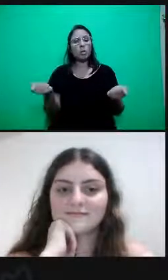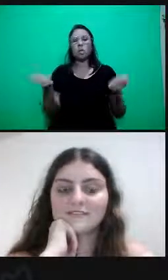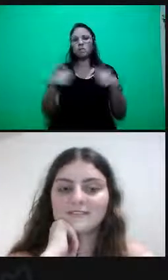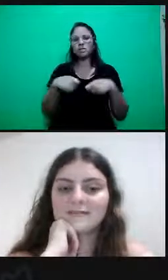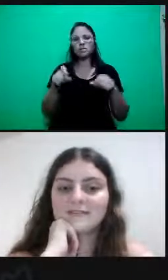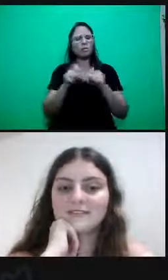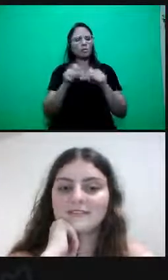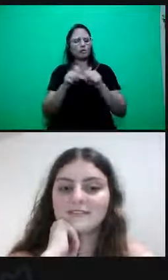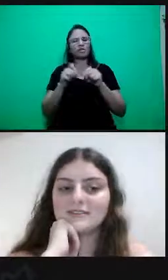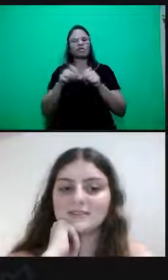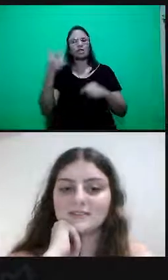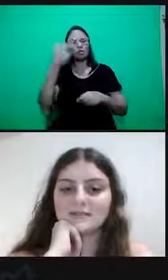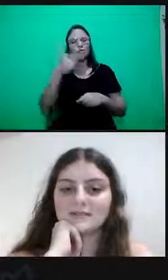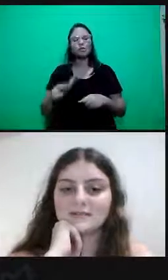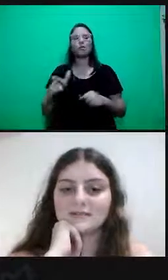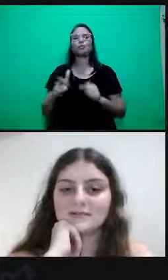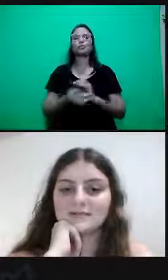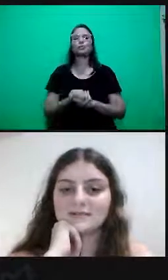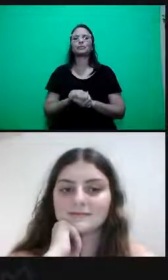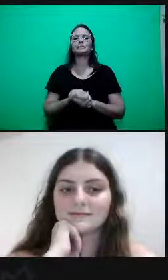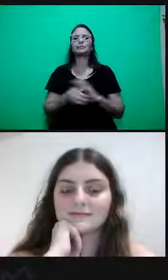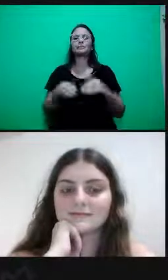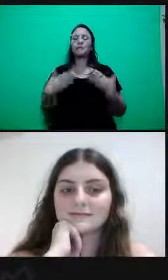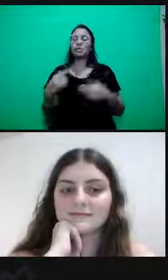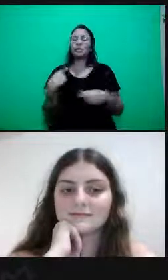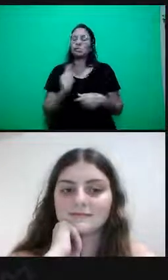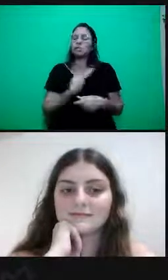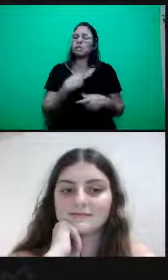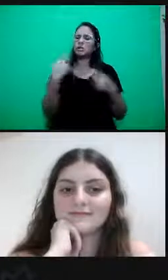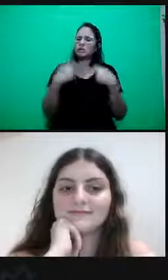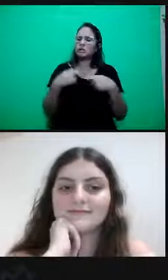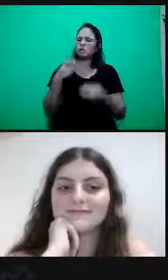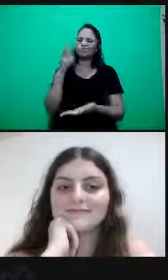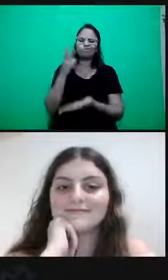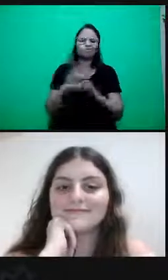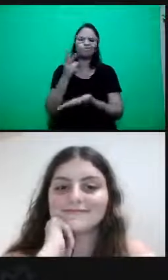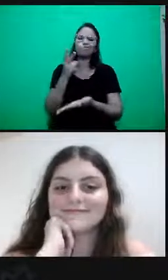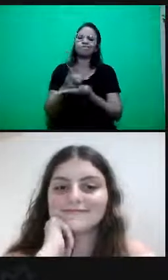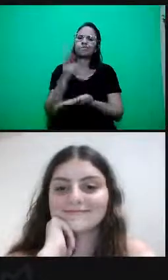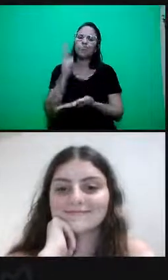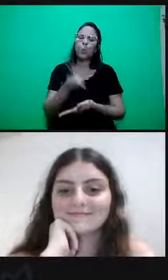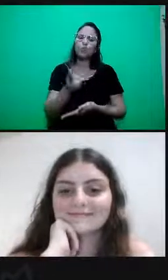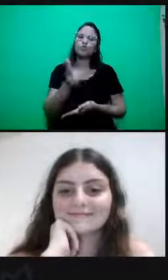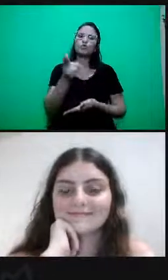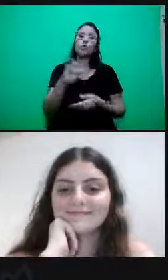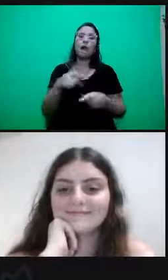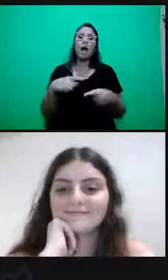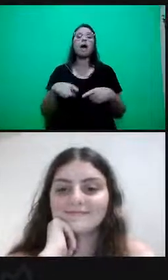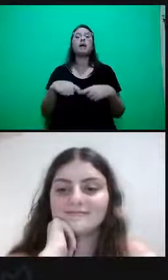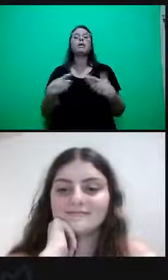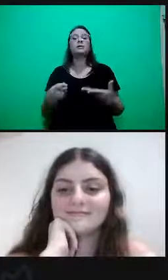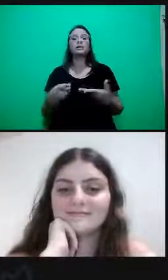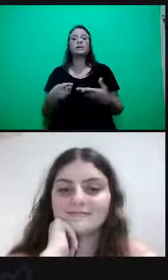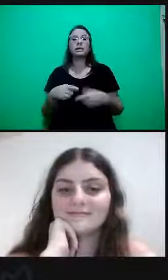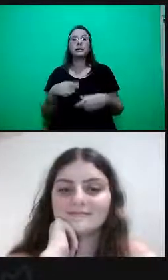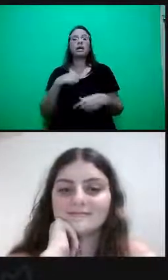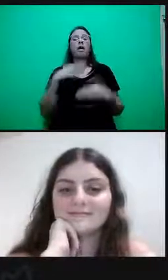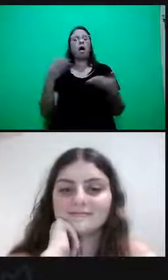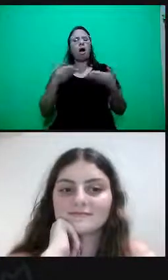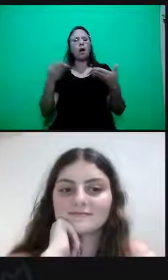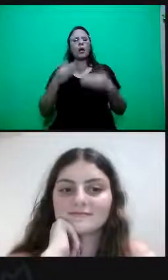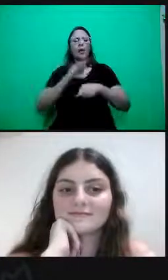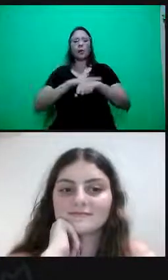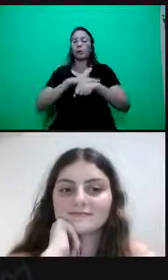a gente precisa continuar, apesar de tudo que está acontecendo, apesar do caos que a gente está vivendo,